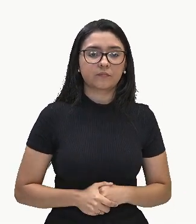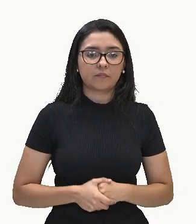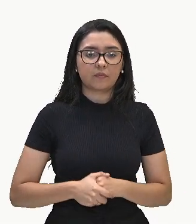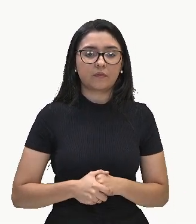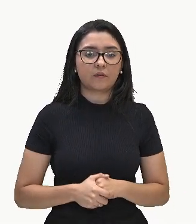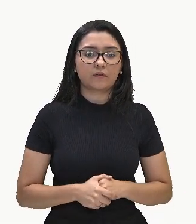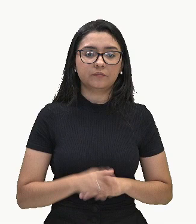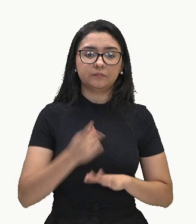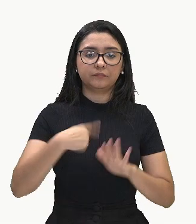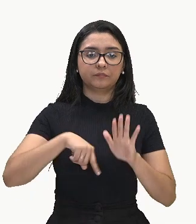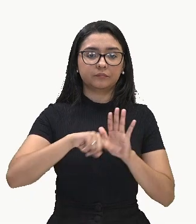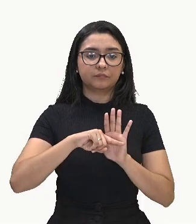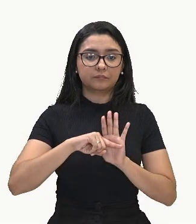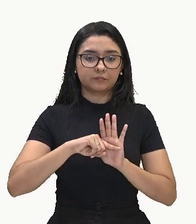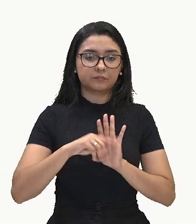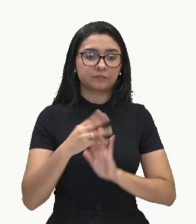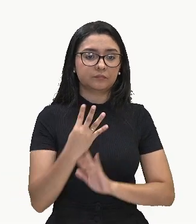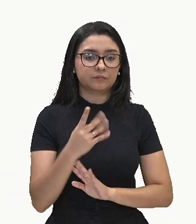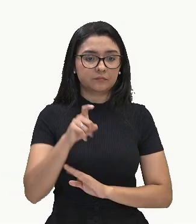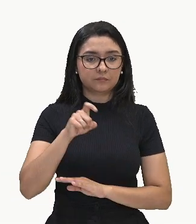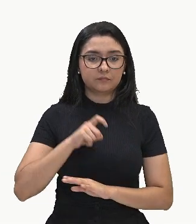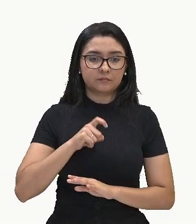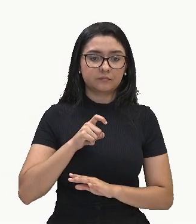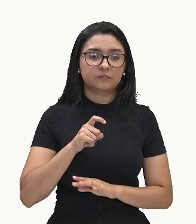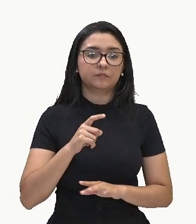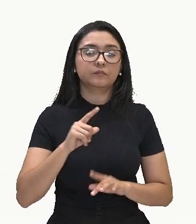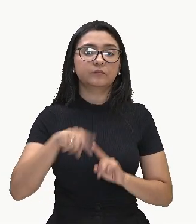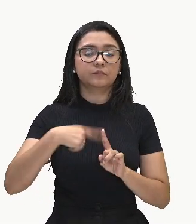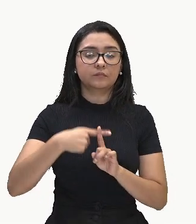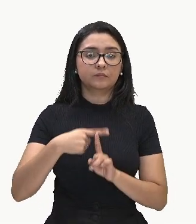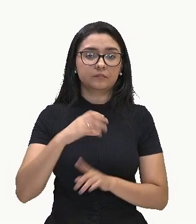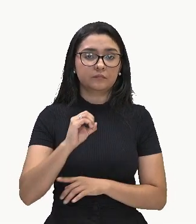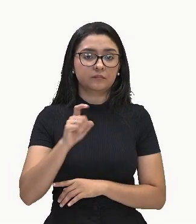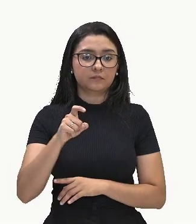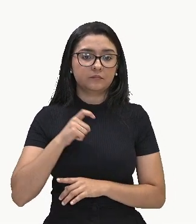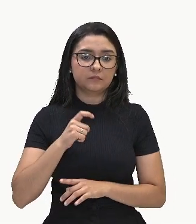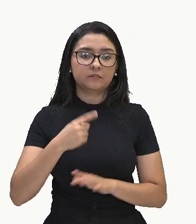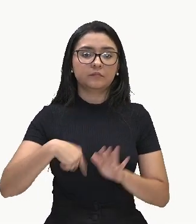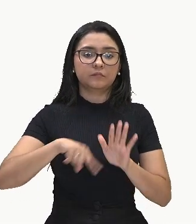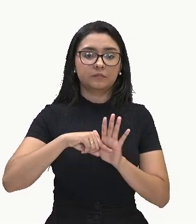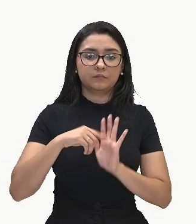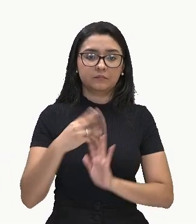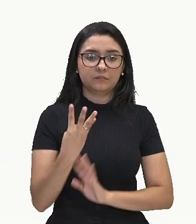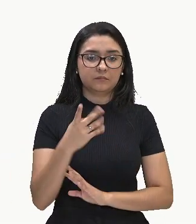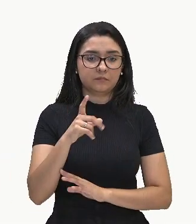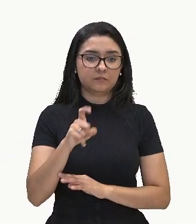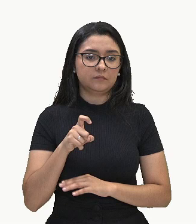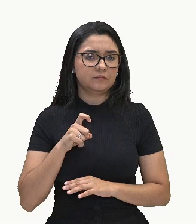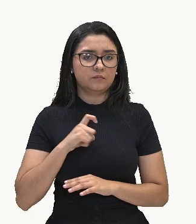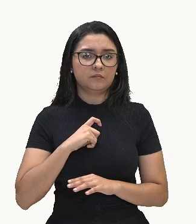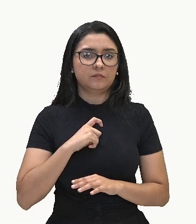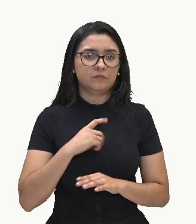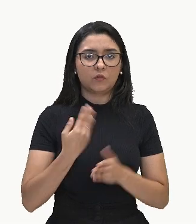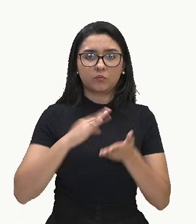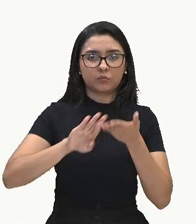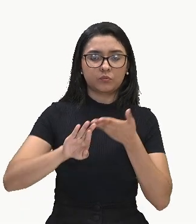Menos 4X mais 0X, menos 4X. Não tirou nada.